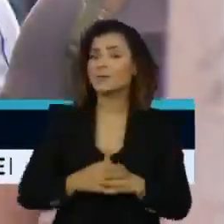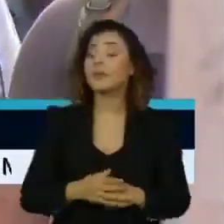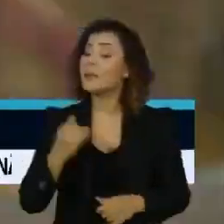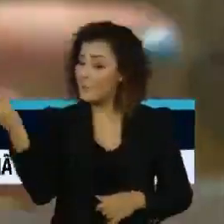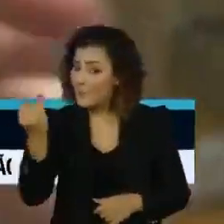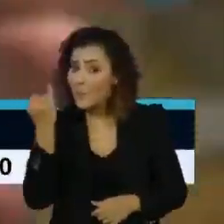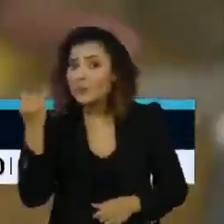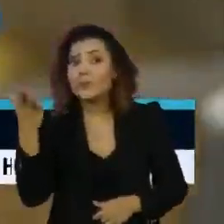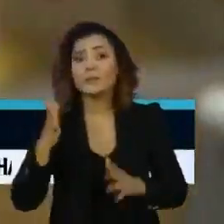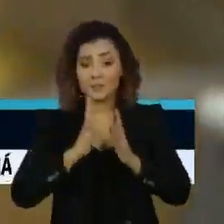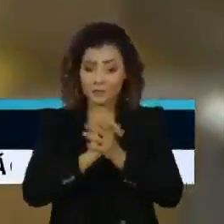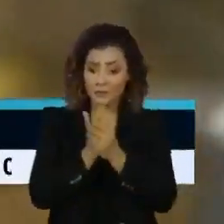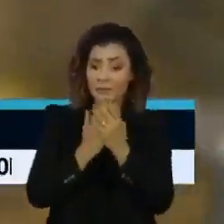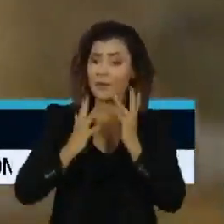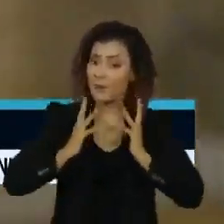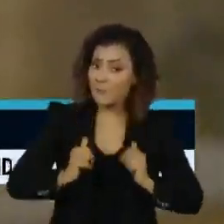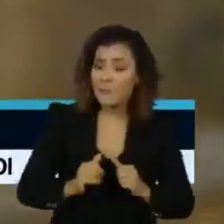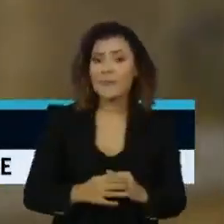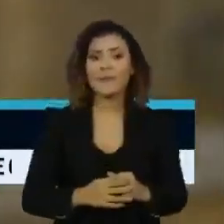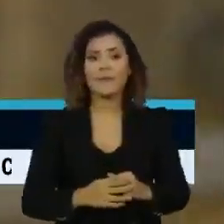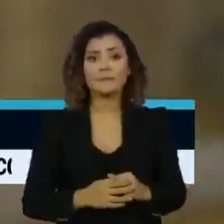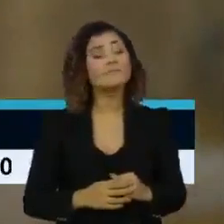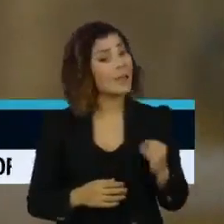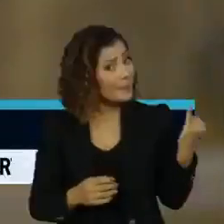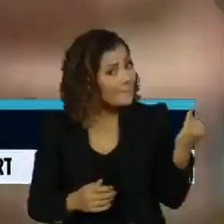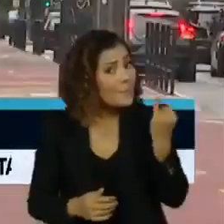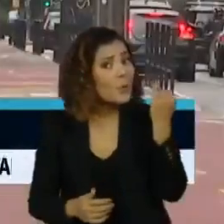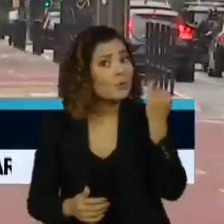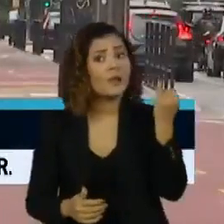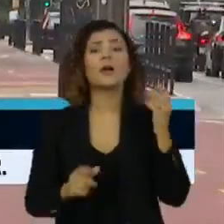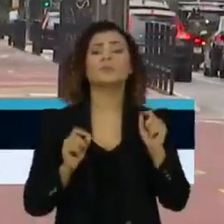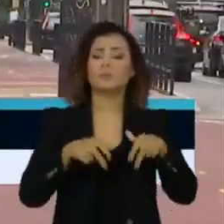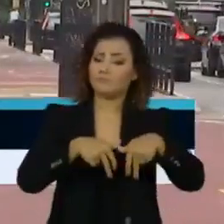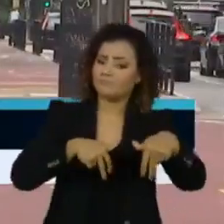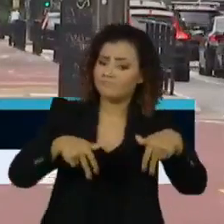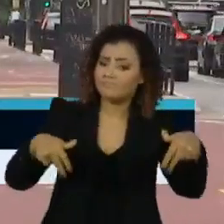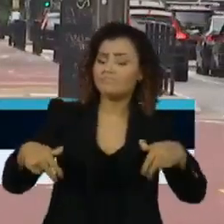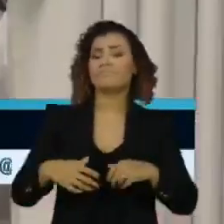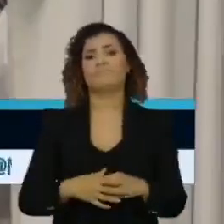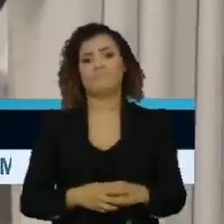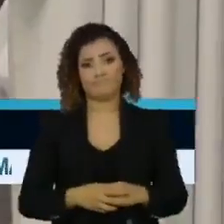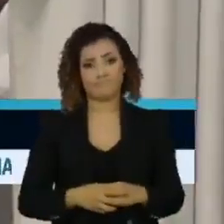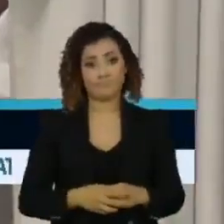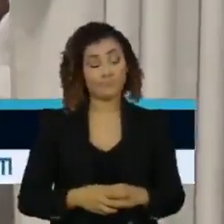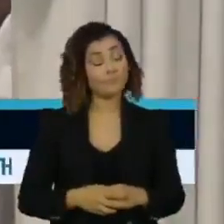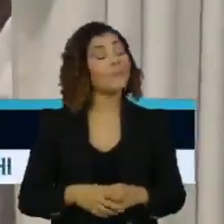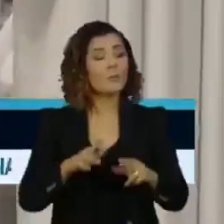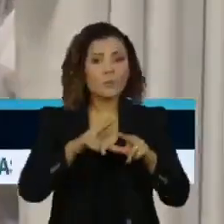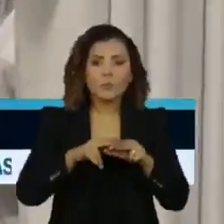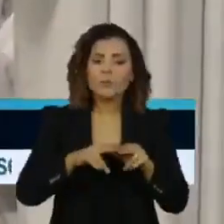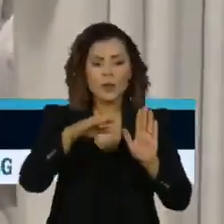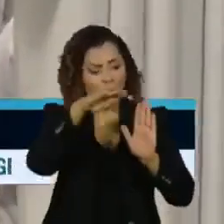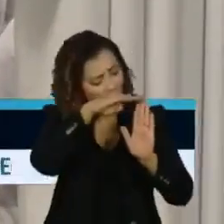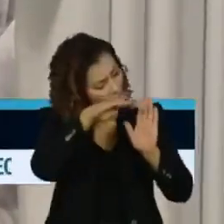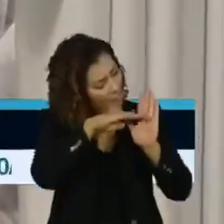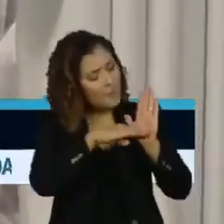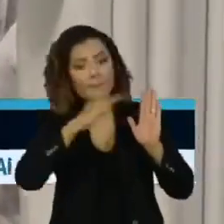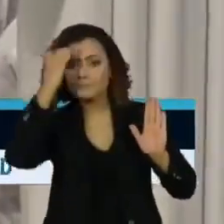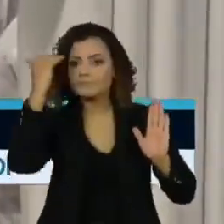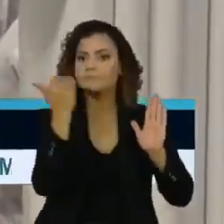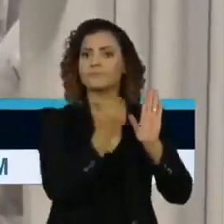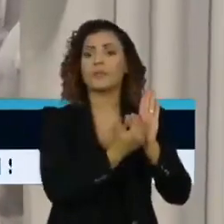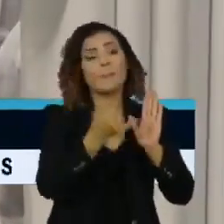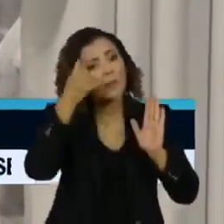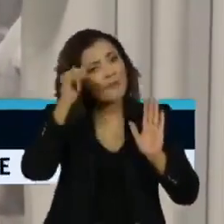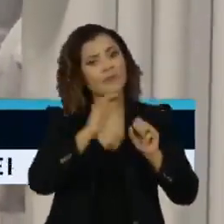de que é necessário higienizar as mãos, de que é necessário o distanciamento social, de modo a prevenirmos o aumento da